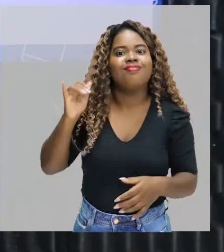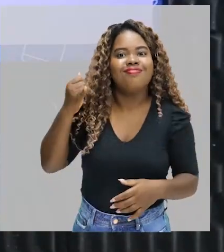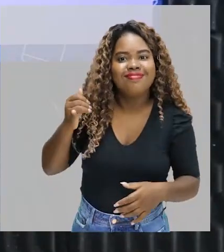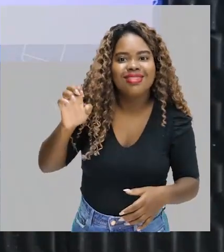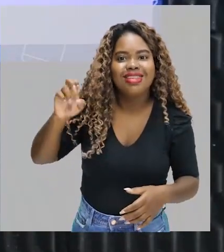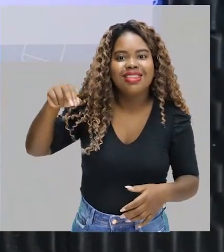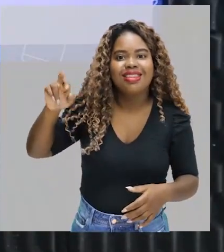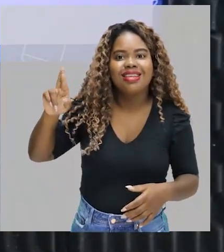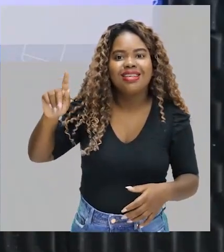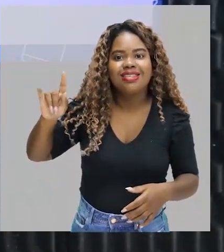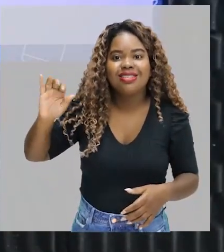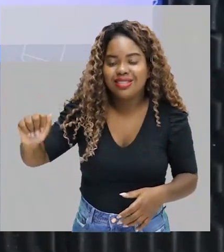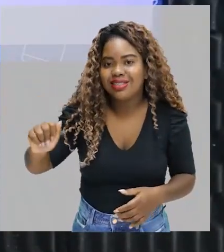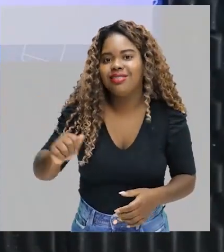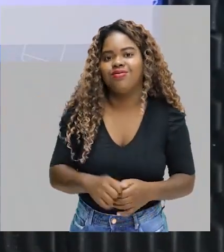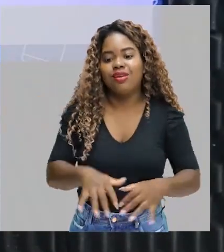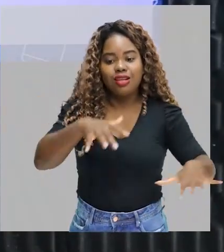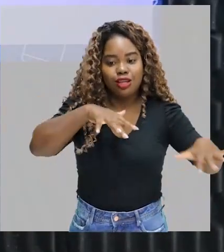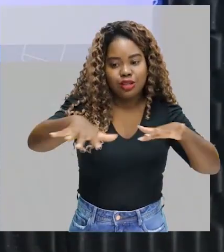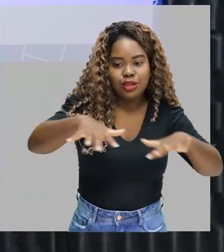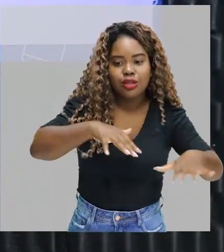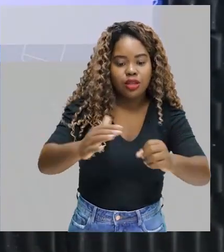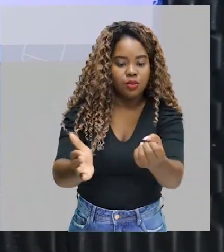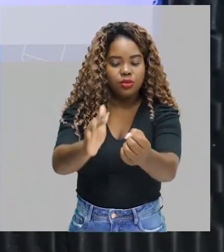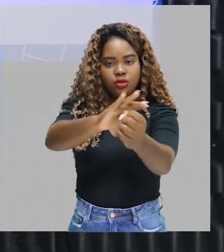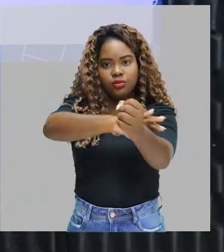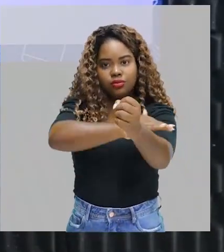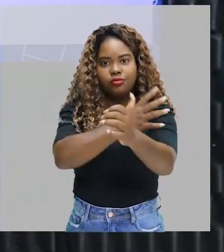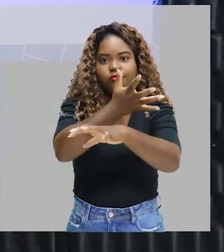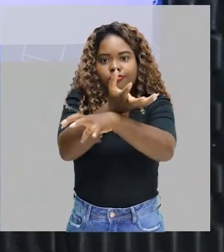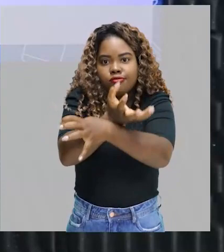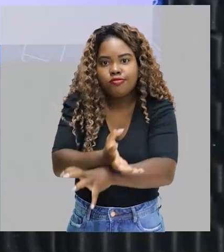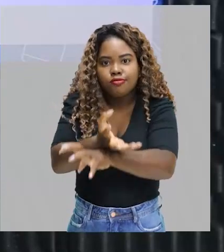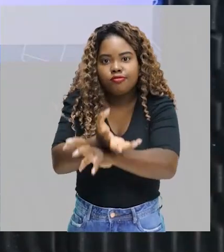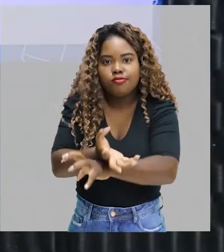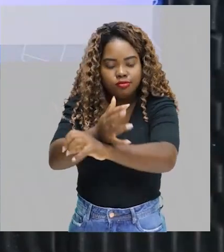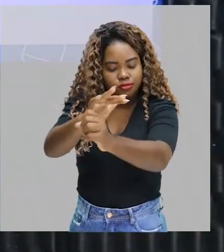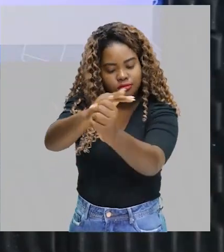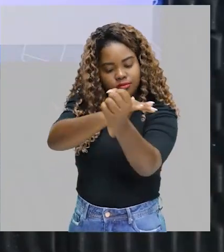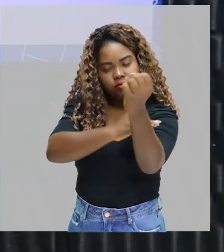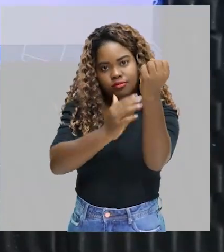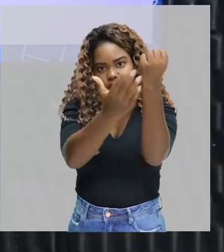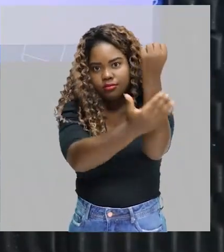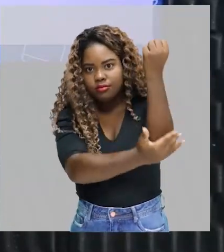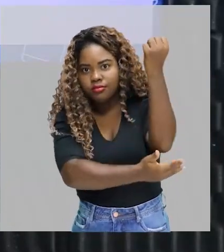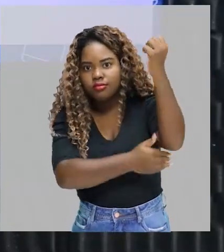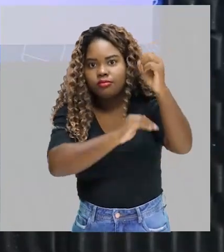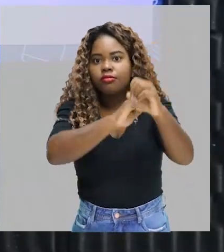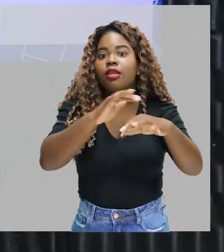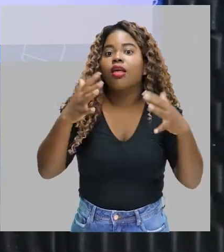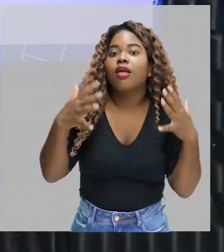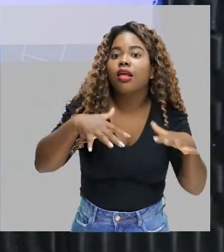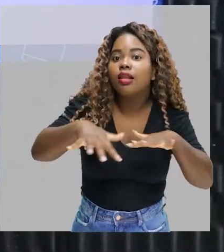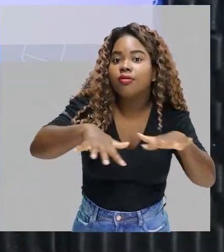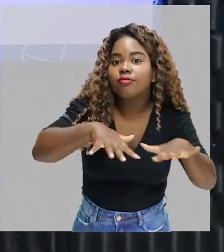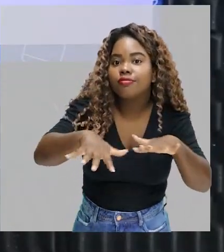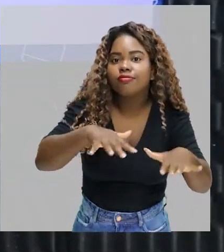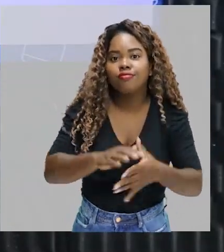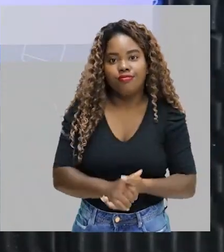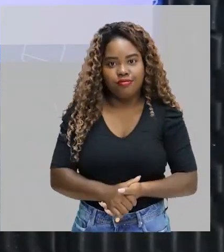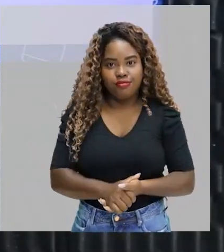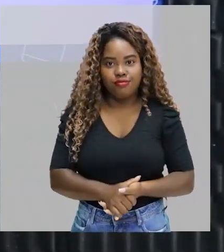Ela não está movimentando o seu sistema músculo ex-elétrico? Está. Então, ela está tendo um gasto calórico maior.